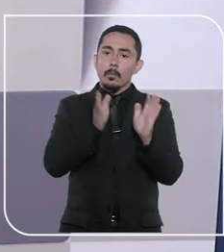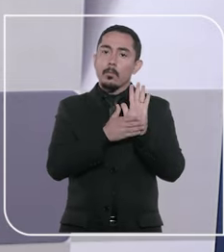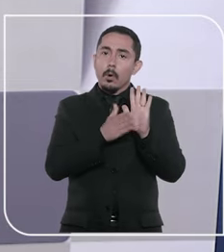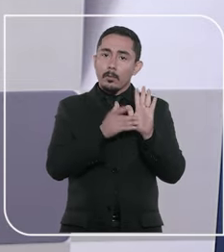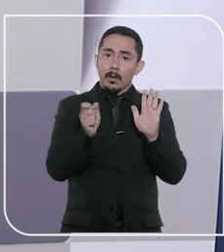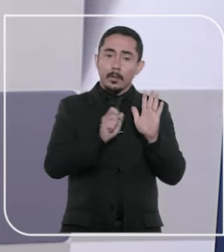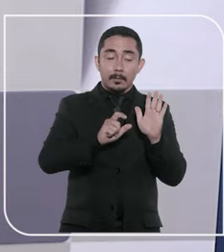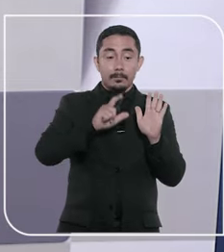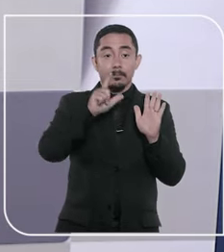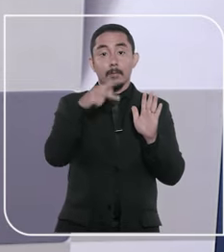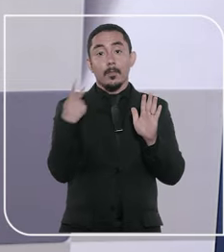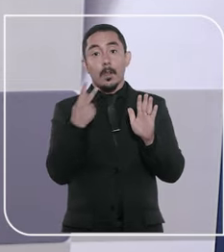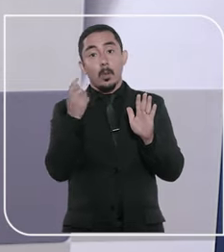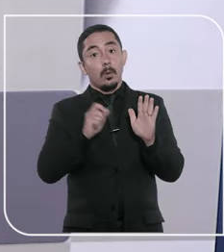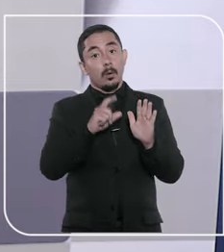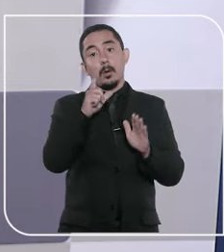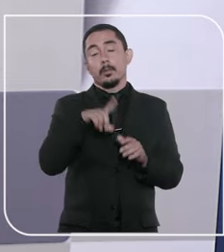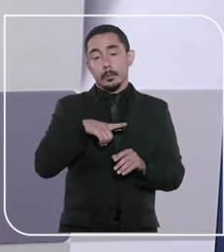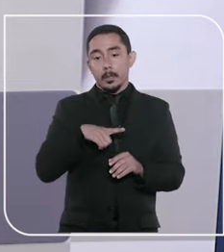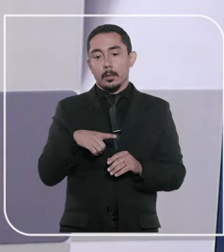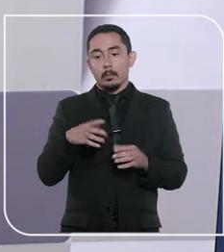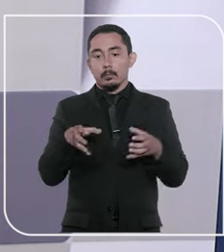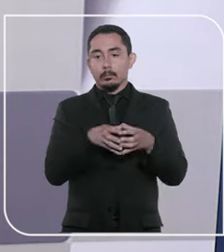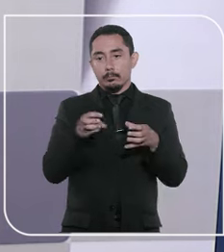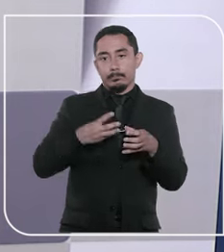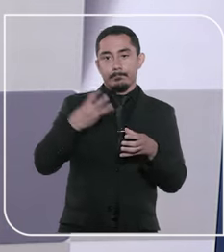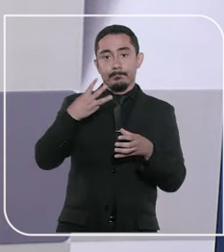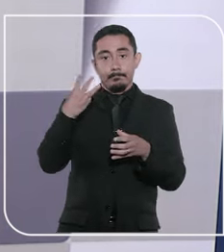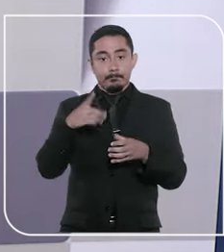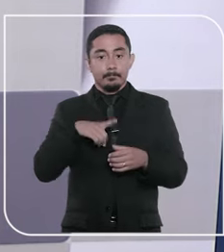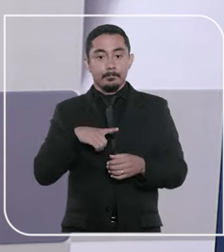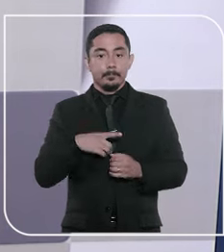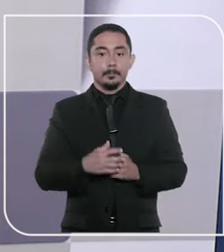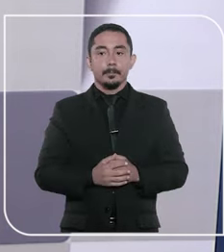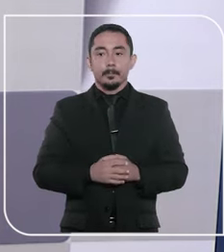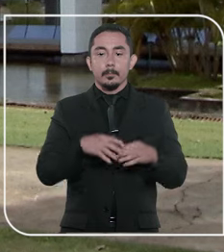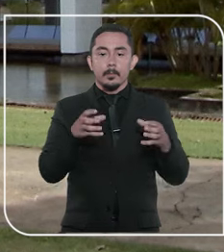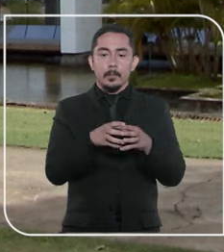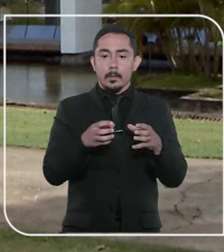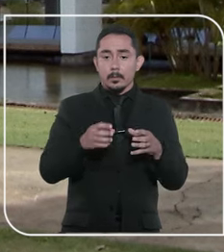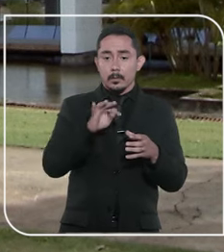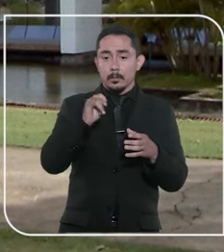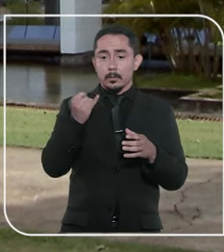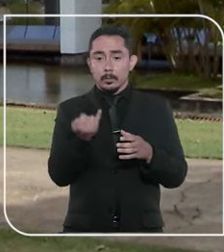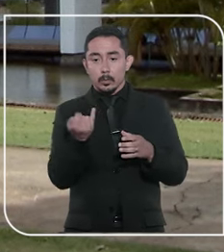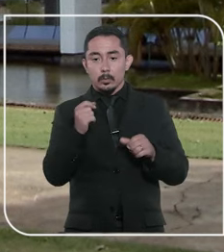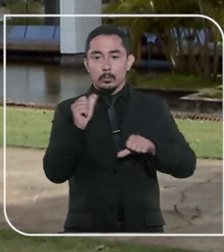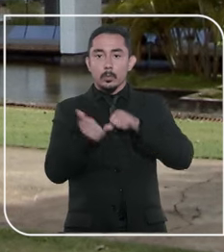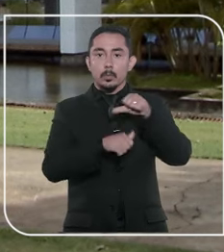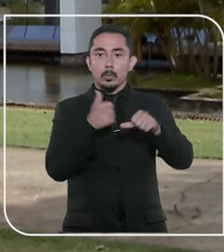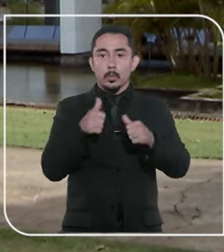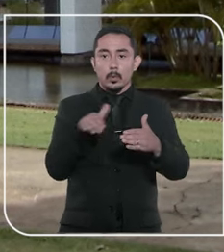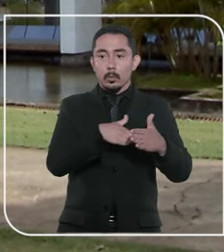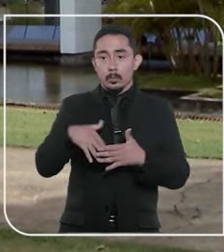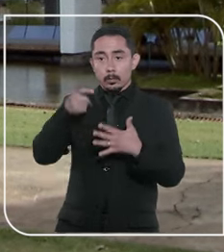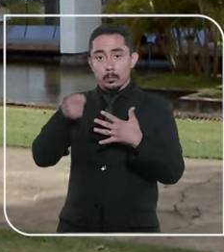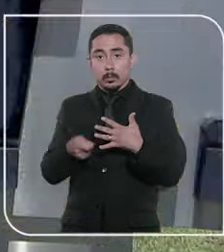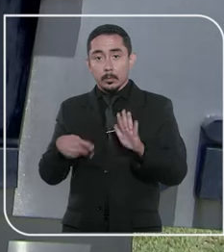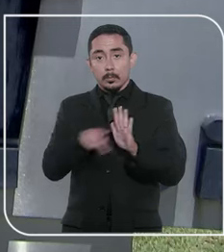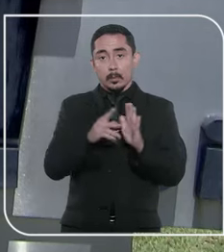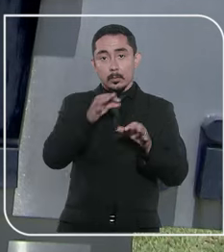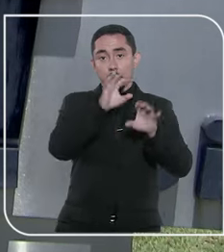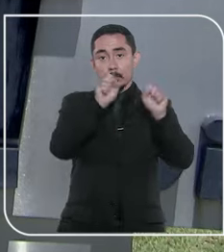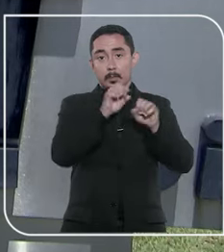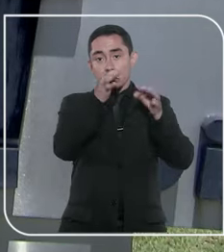instituição comprove aumento de custos. O entendimento foi da terceira turma. O colegiado do STJ reformou o